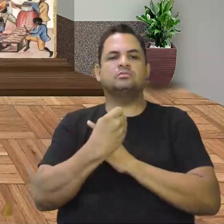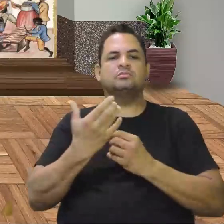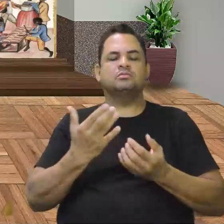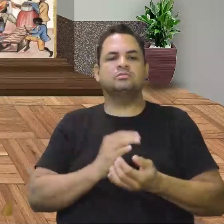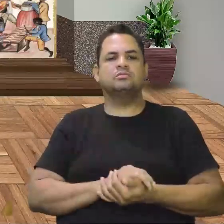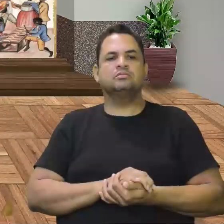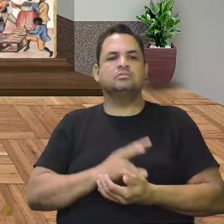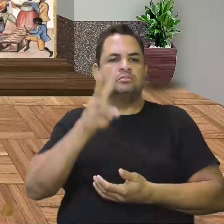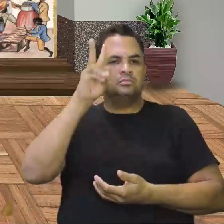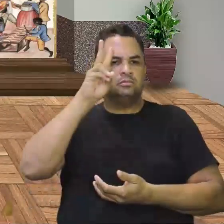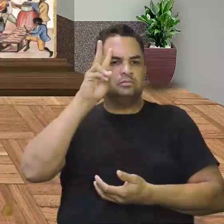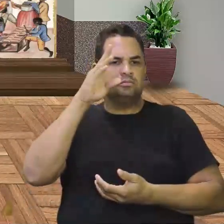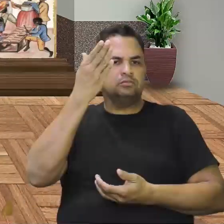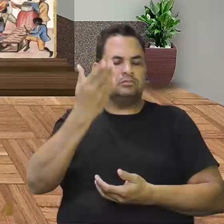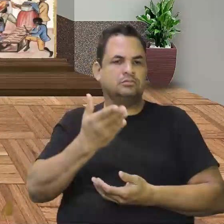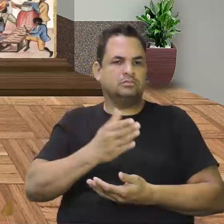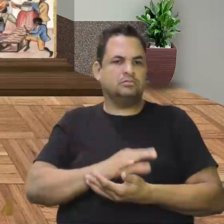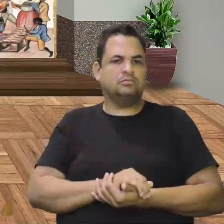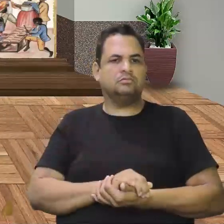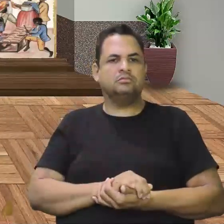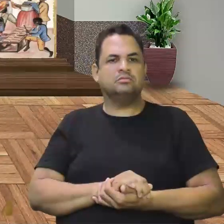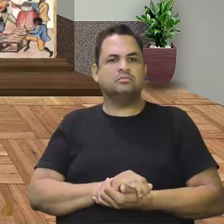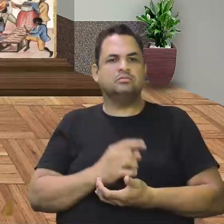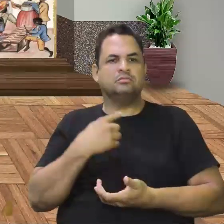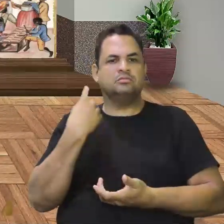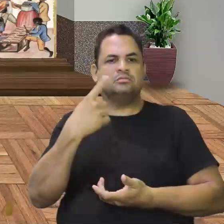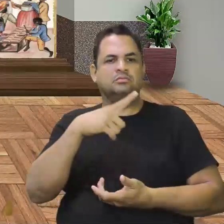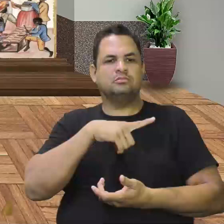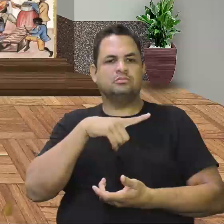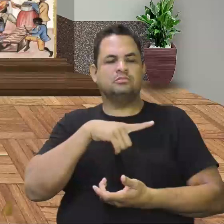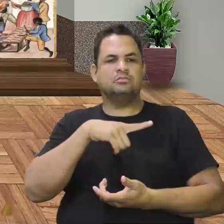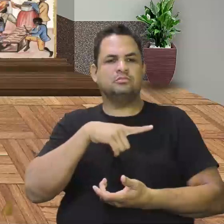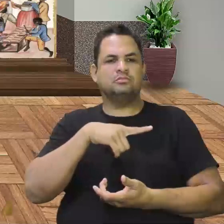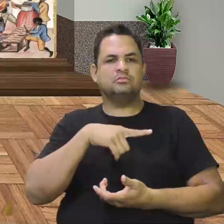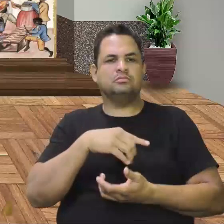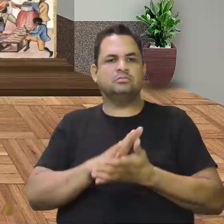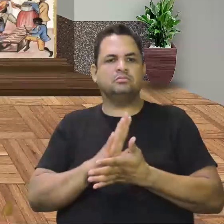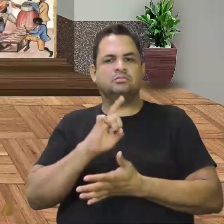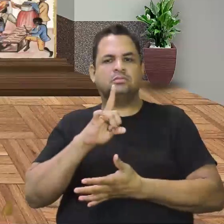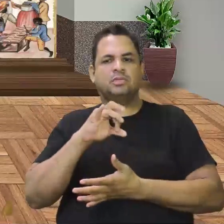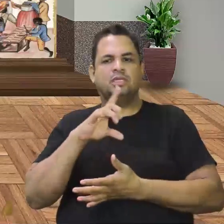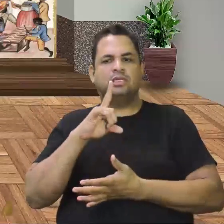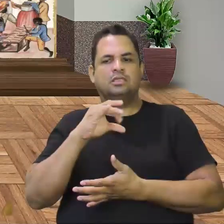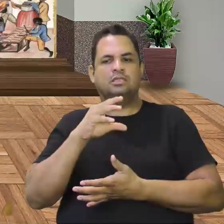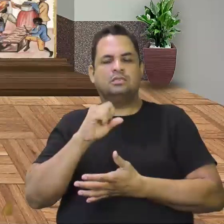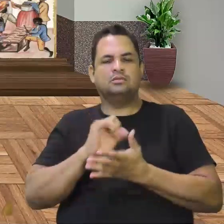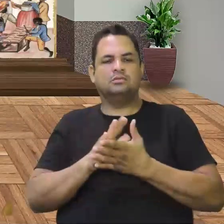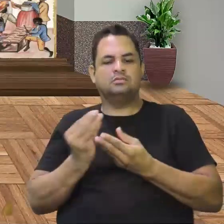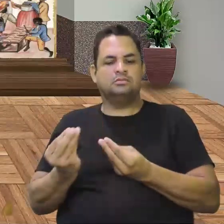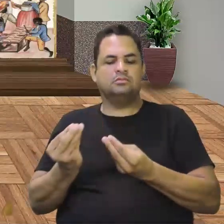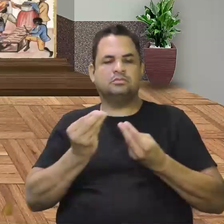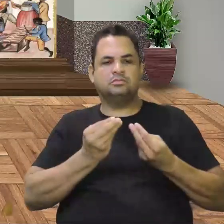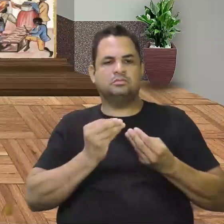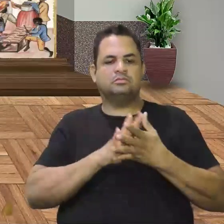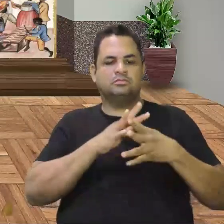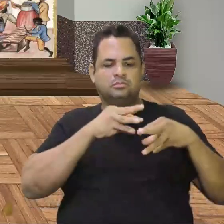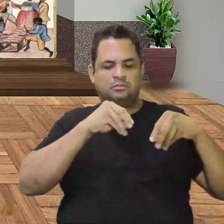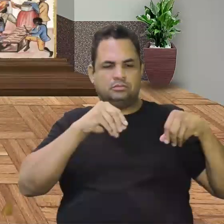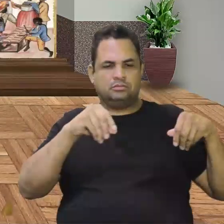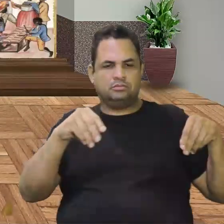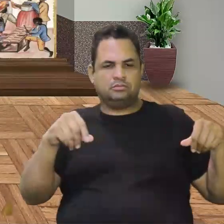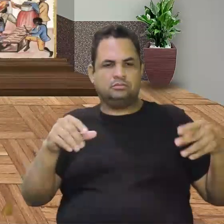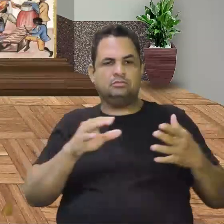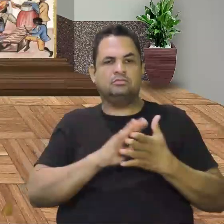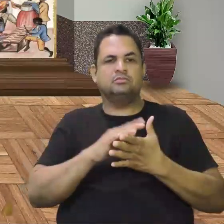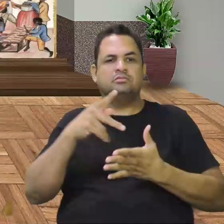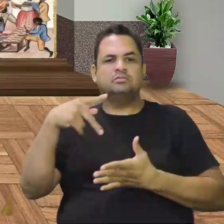Lembra? Dessa sociedade que nós tivemos aí os adelantados. Que recebiam terras para